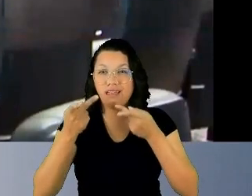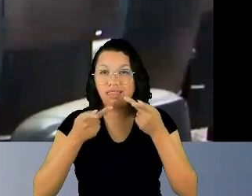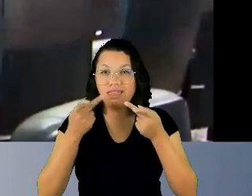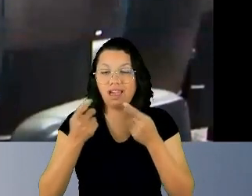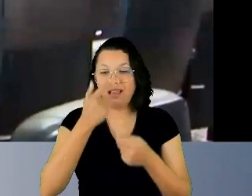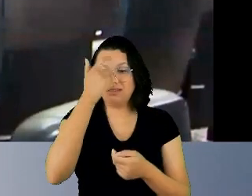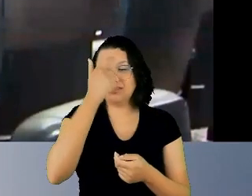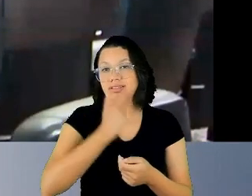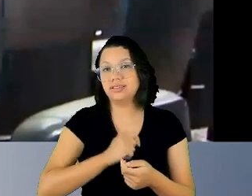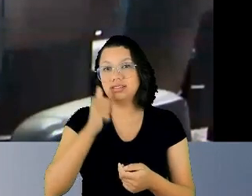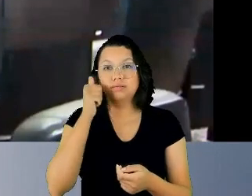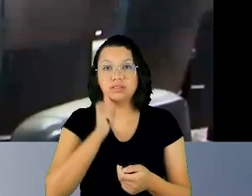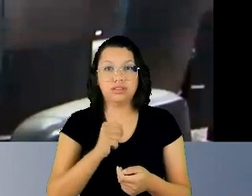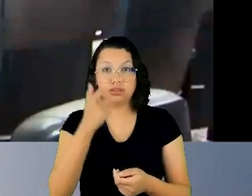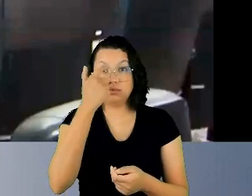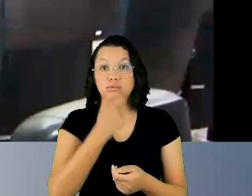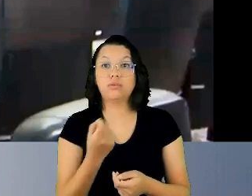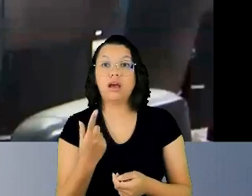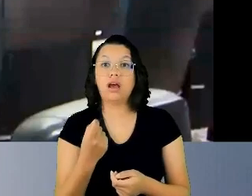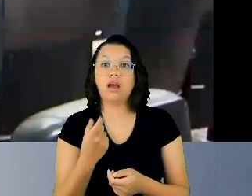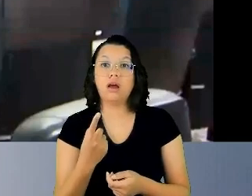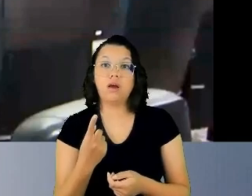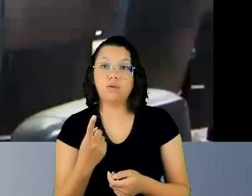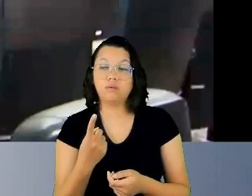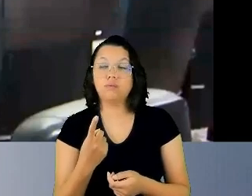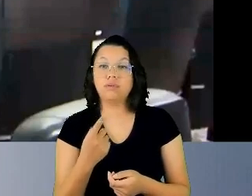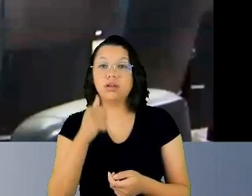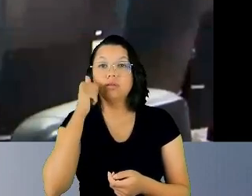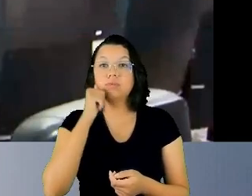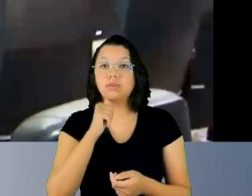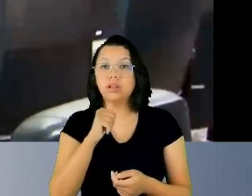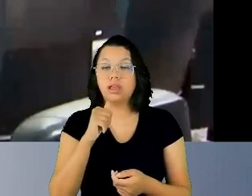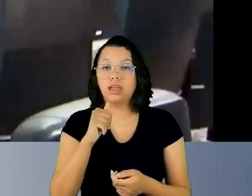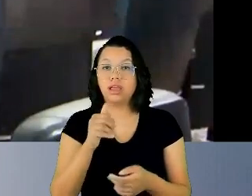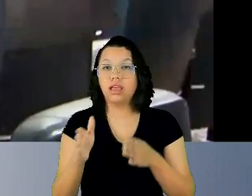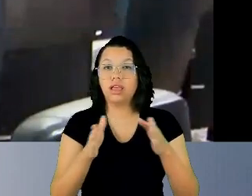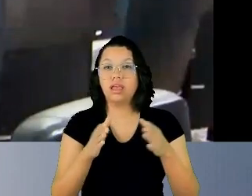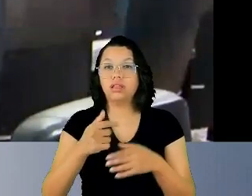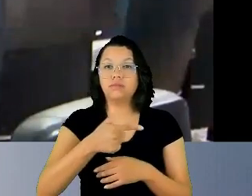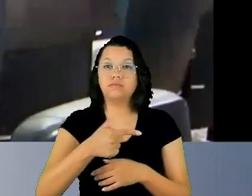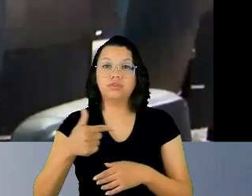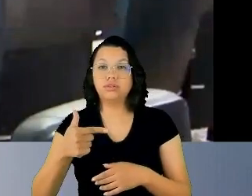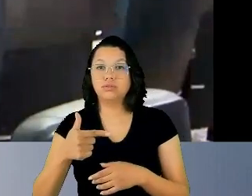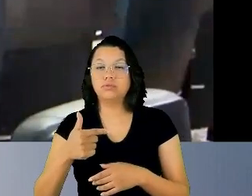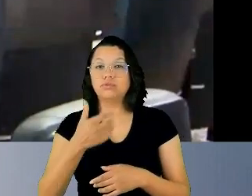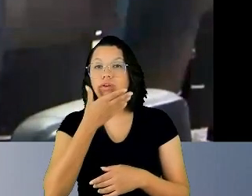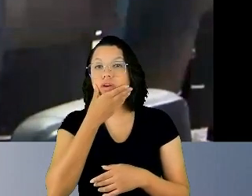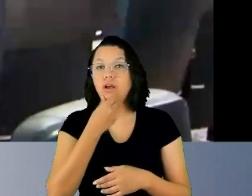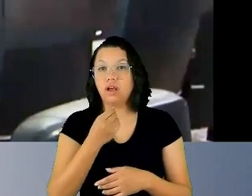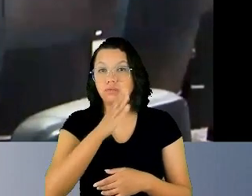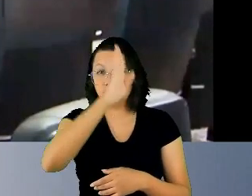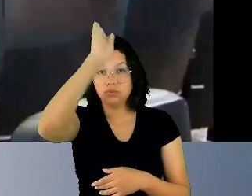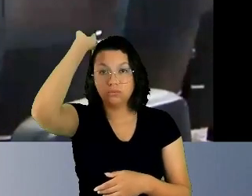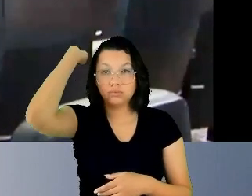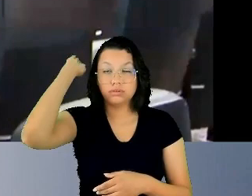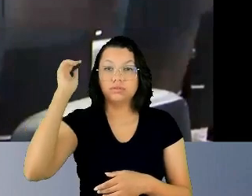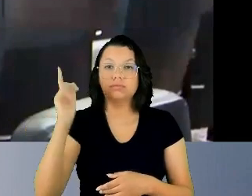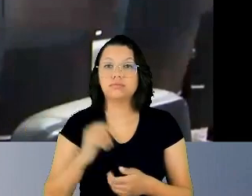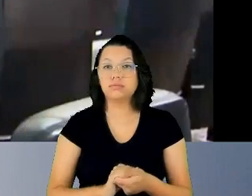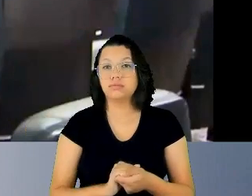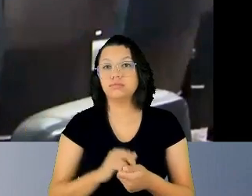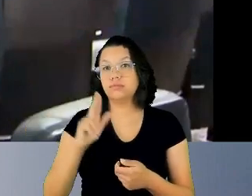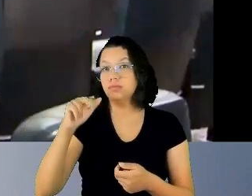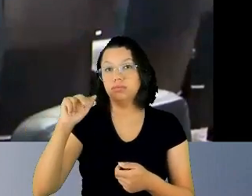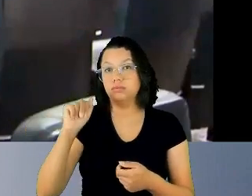sensível. Eu sou a única mulher no meio de 22 bombeiros, e graças a Deus, sei me impor, e nunca passei por